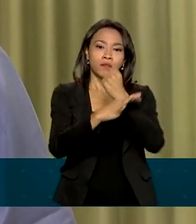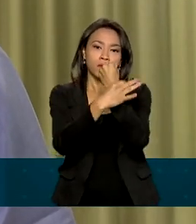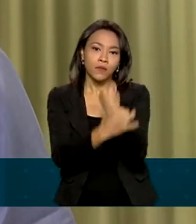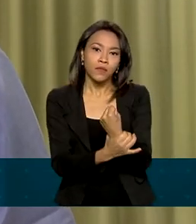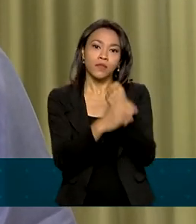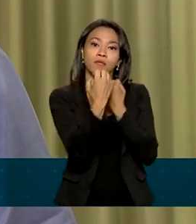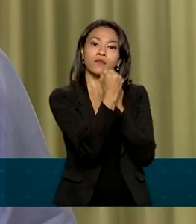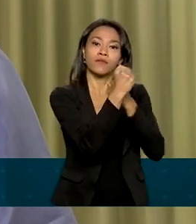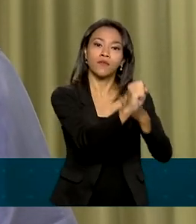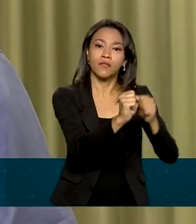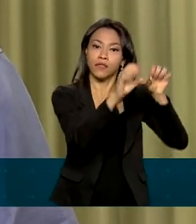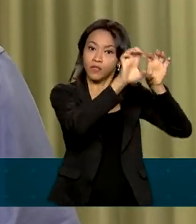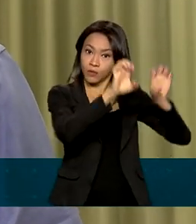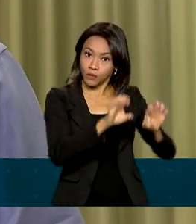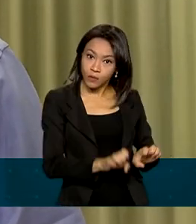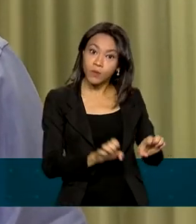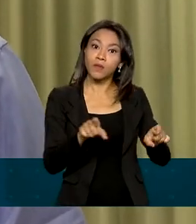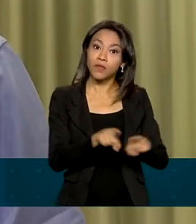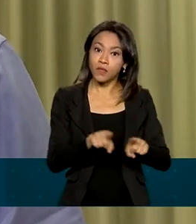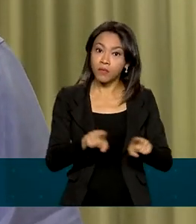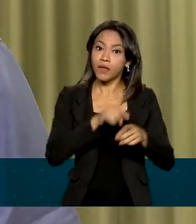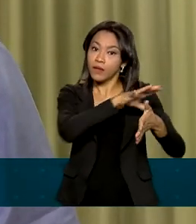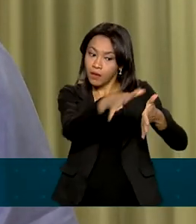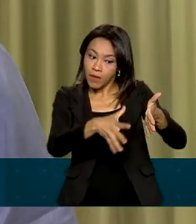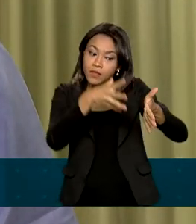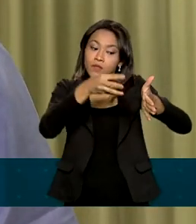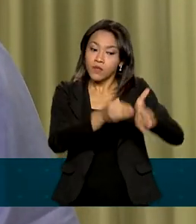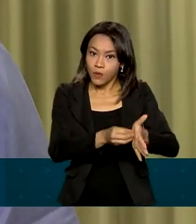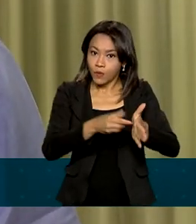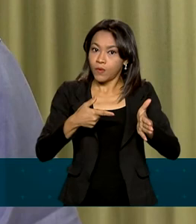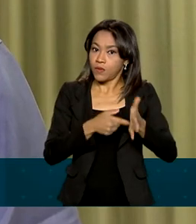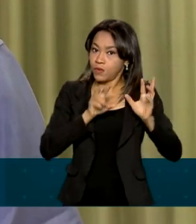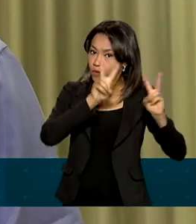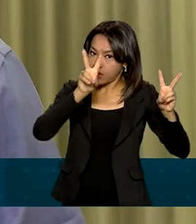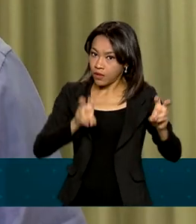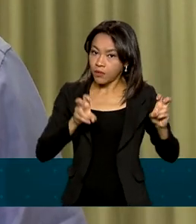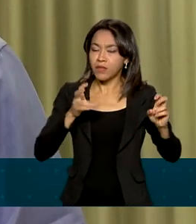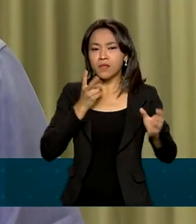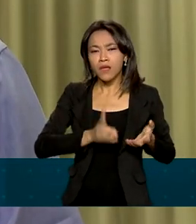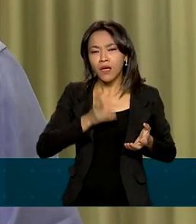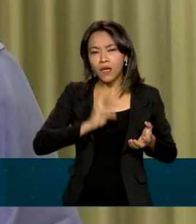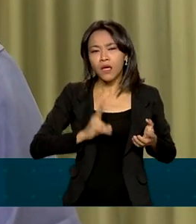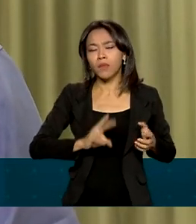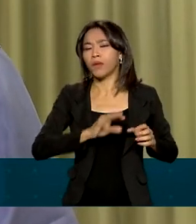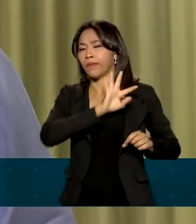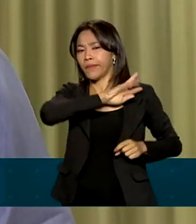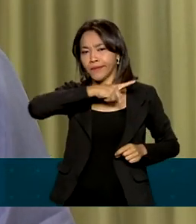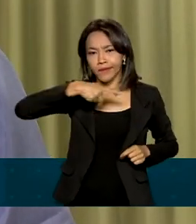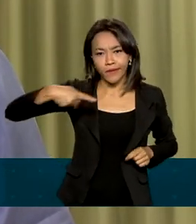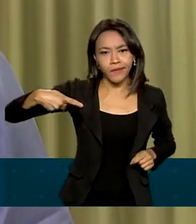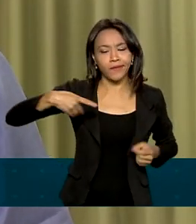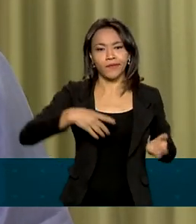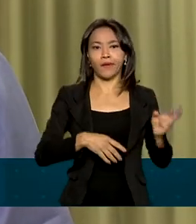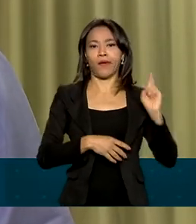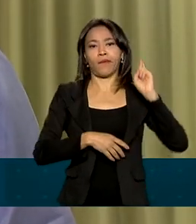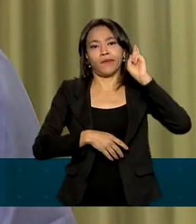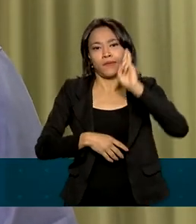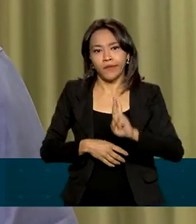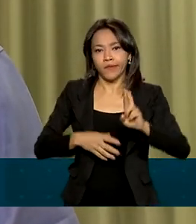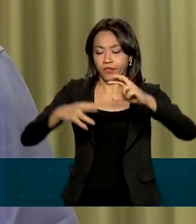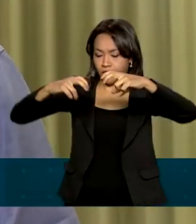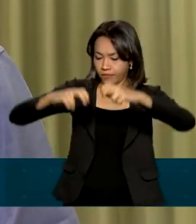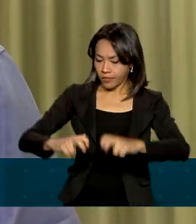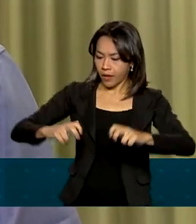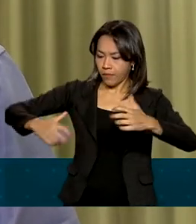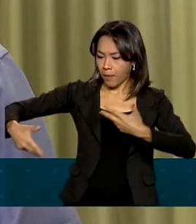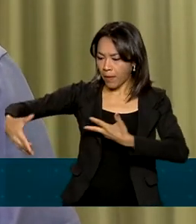infraestrutura, a própria questão da Amazônia. Então, toda vez que os presidentes e seus representantes sentam para debater sobre